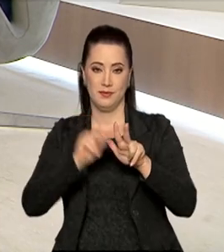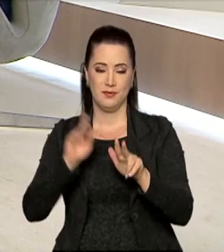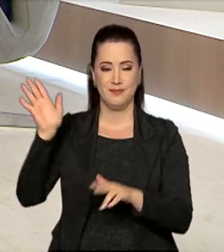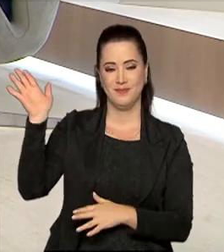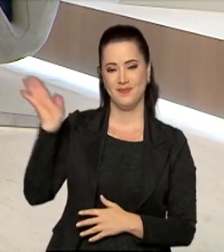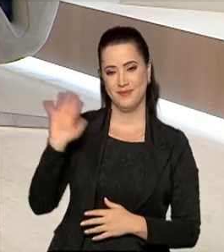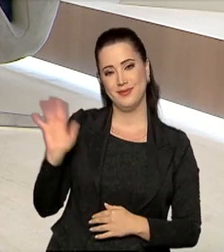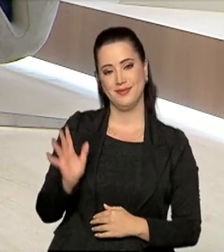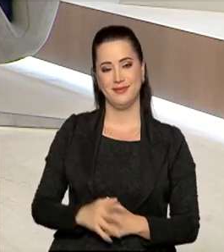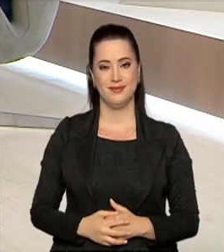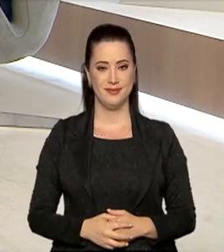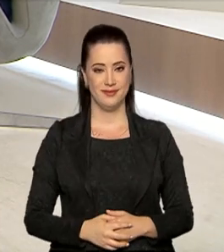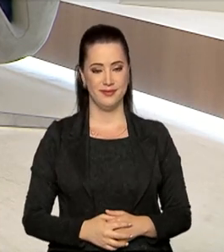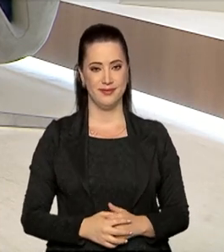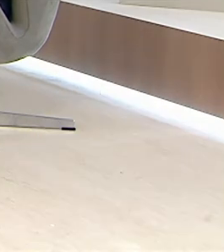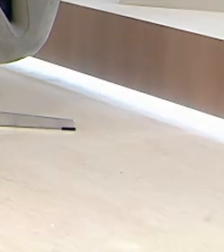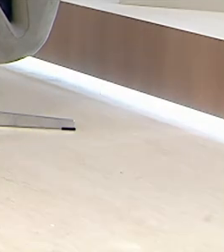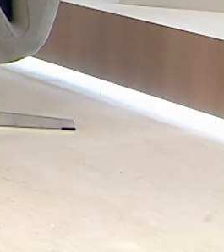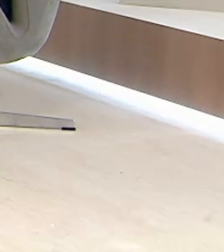Até o próximo programa.